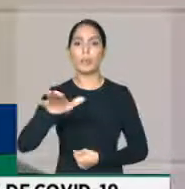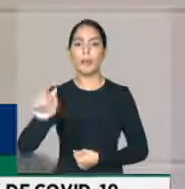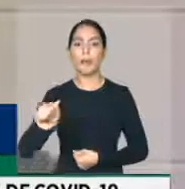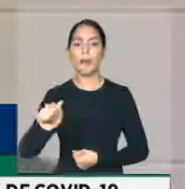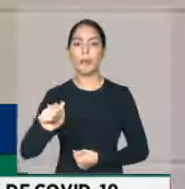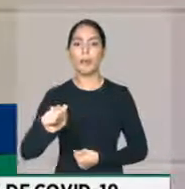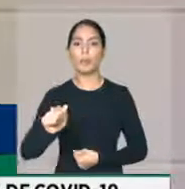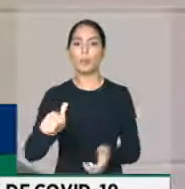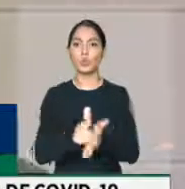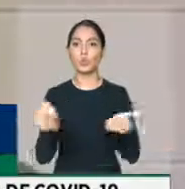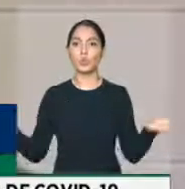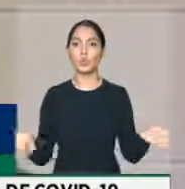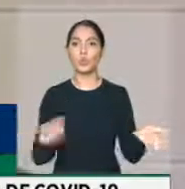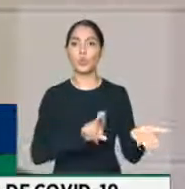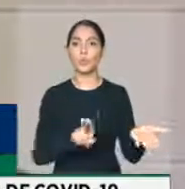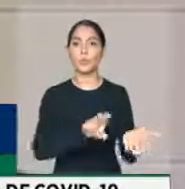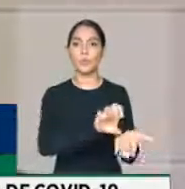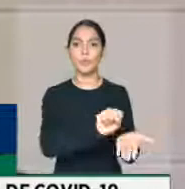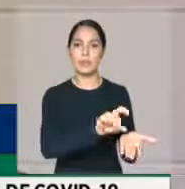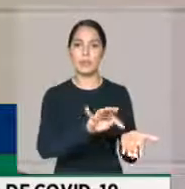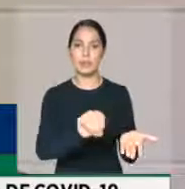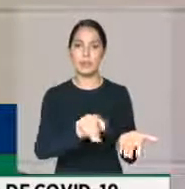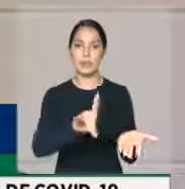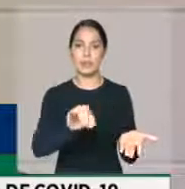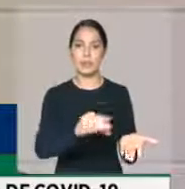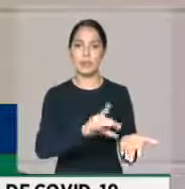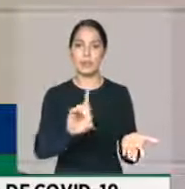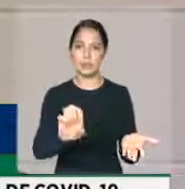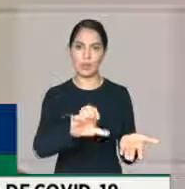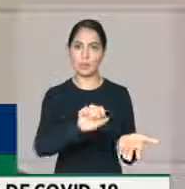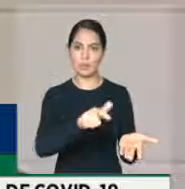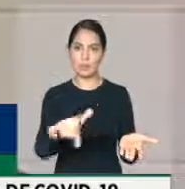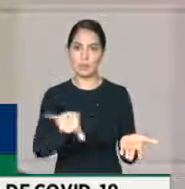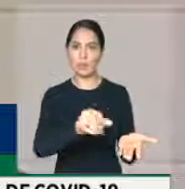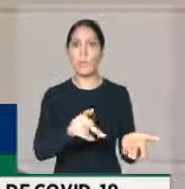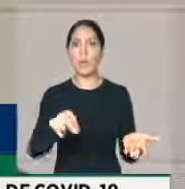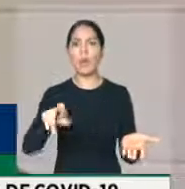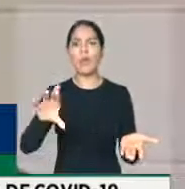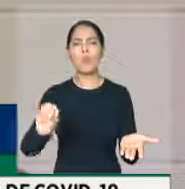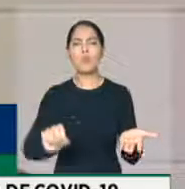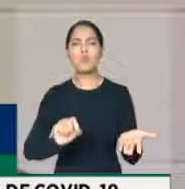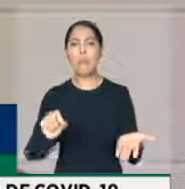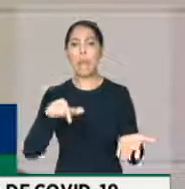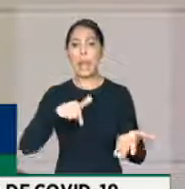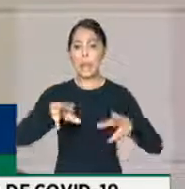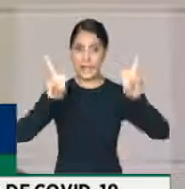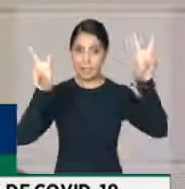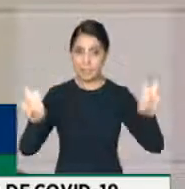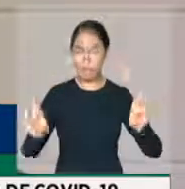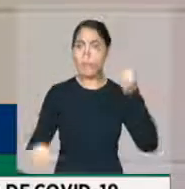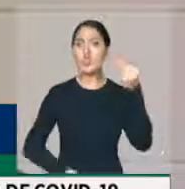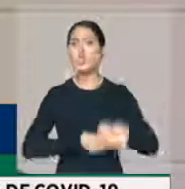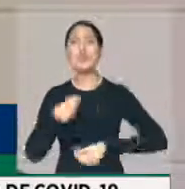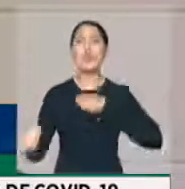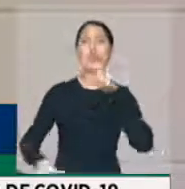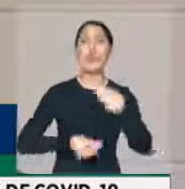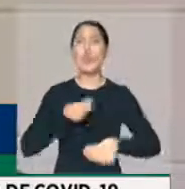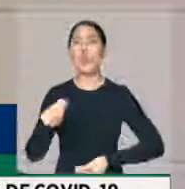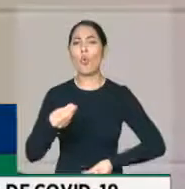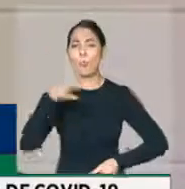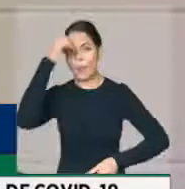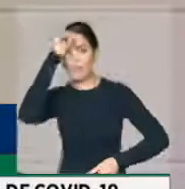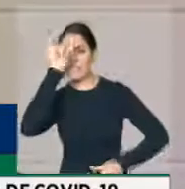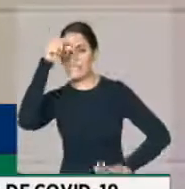mostra como essas medidas que estão sendo aprovadas hoje na Câmara são importantes e como evitar o risco da deflação